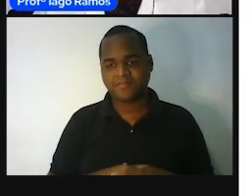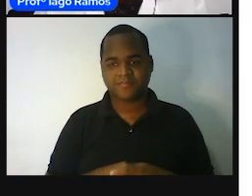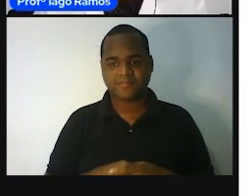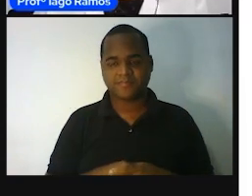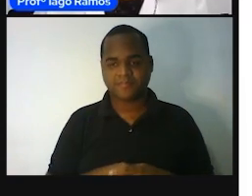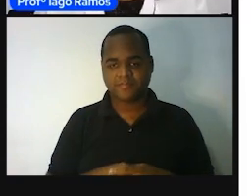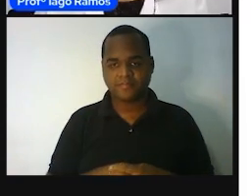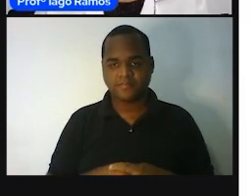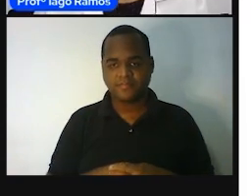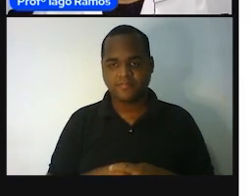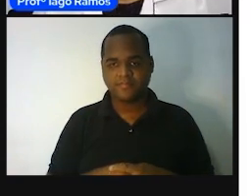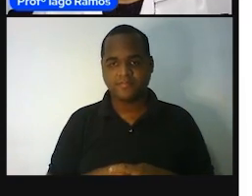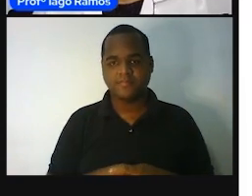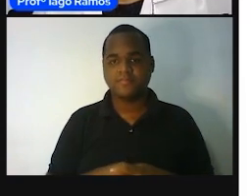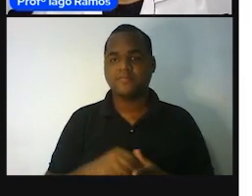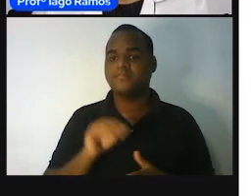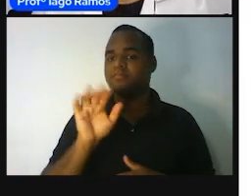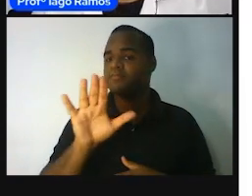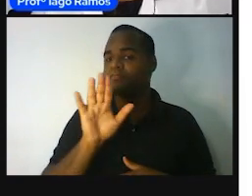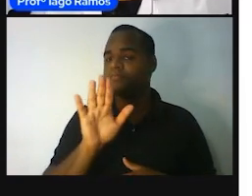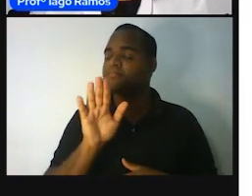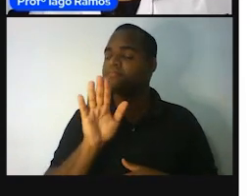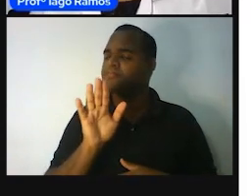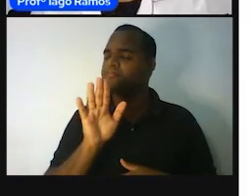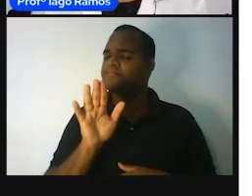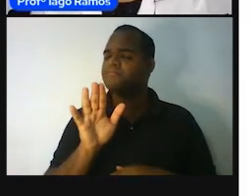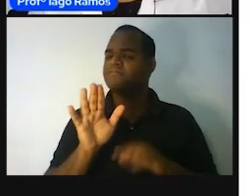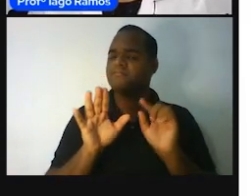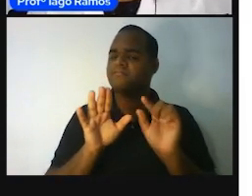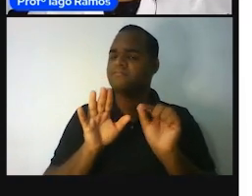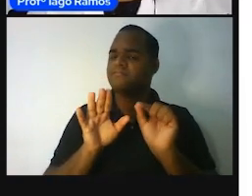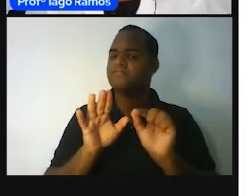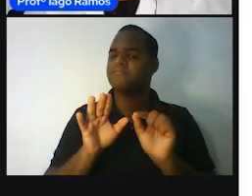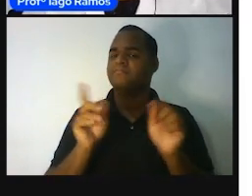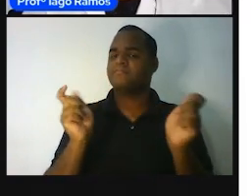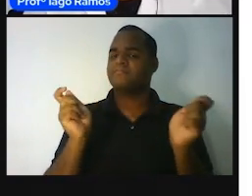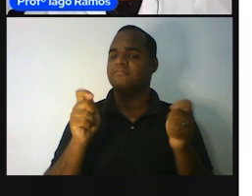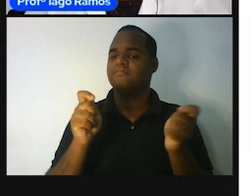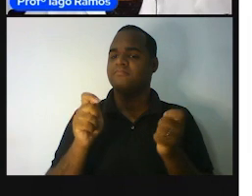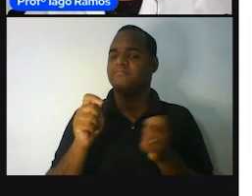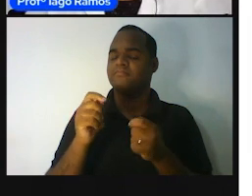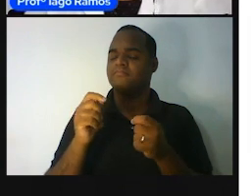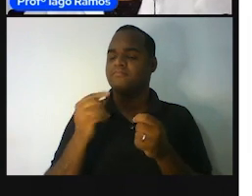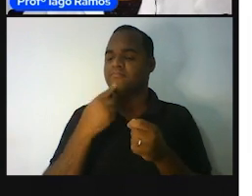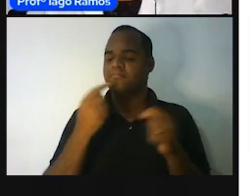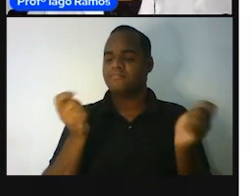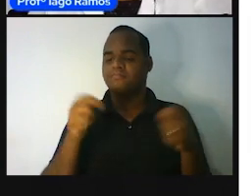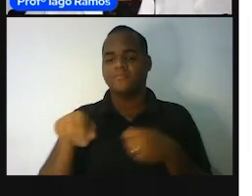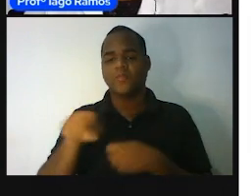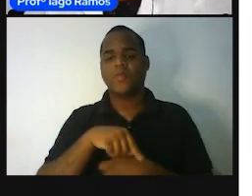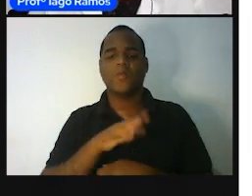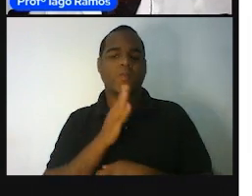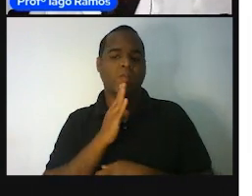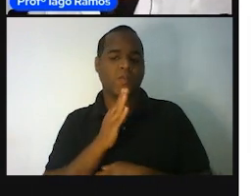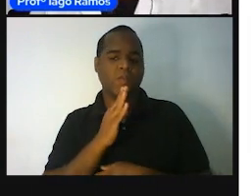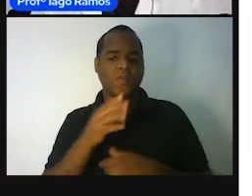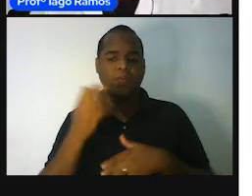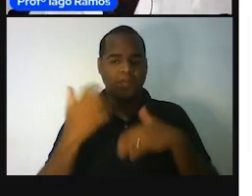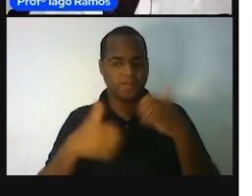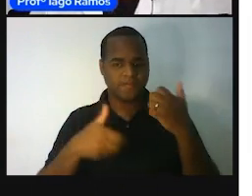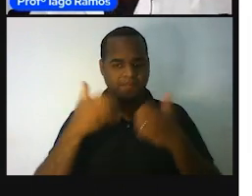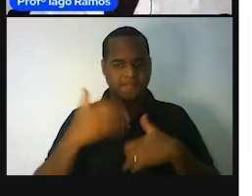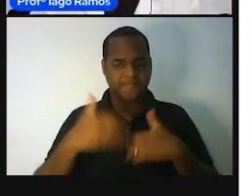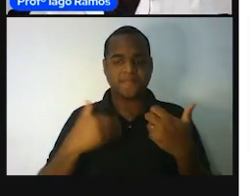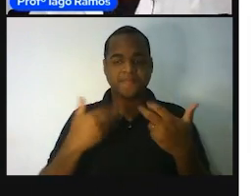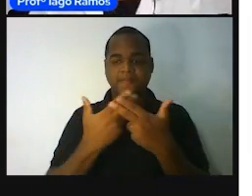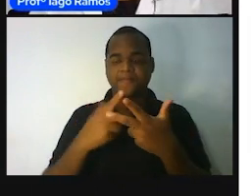Mas, mas, nada mais, essa coisa que a tem que medir não é como a gente conhece hoje, né? Hoje